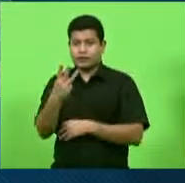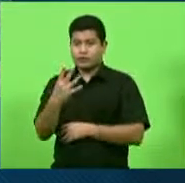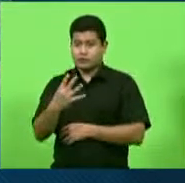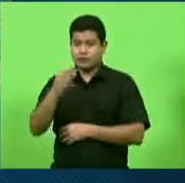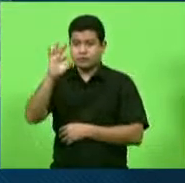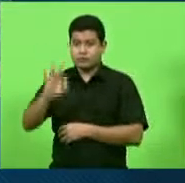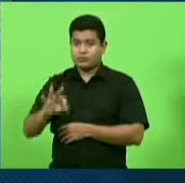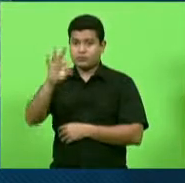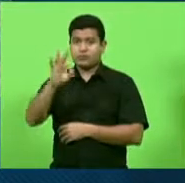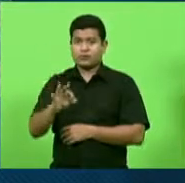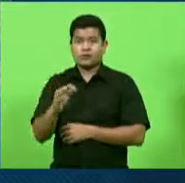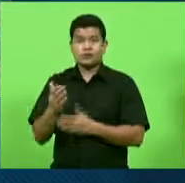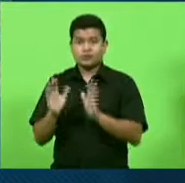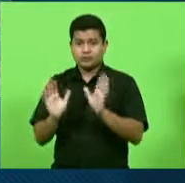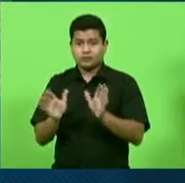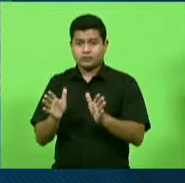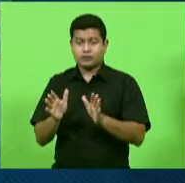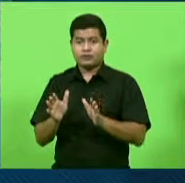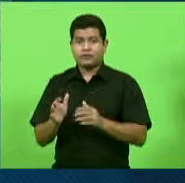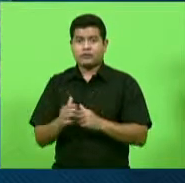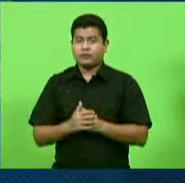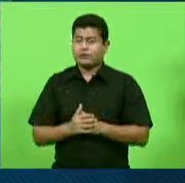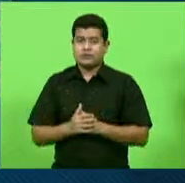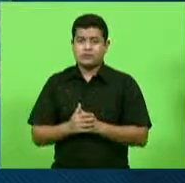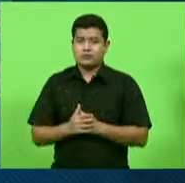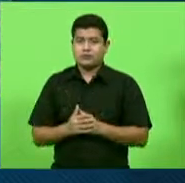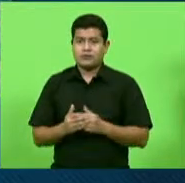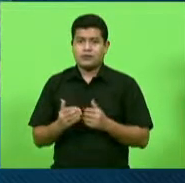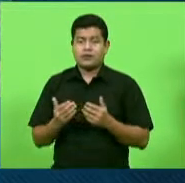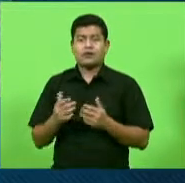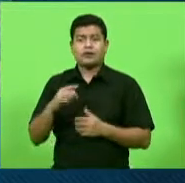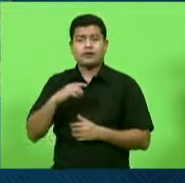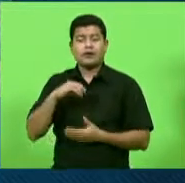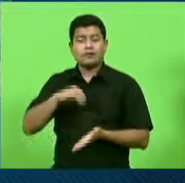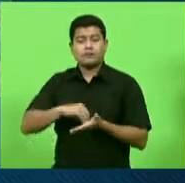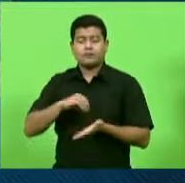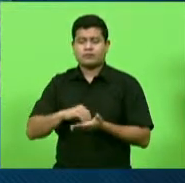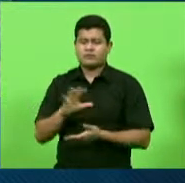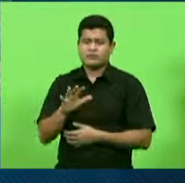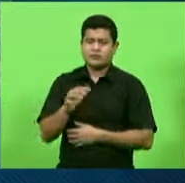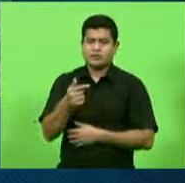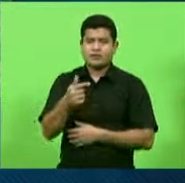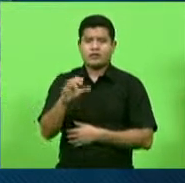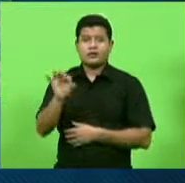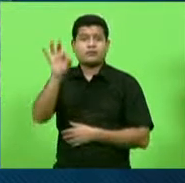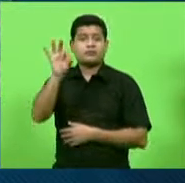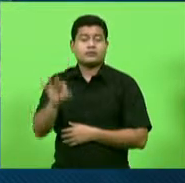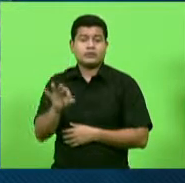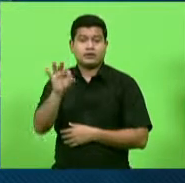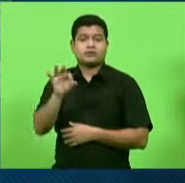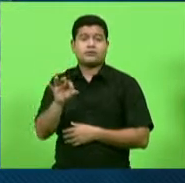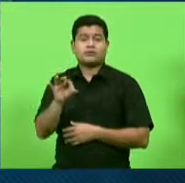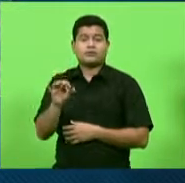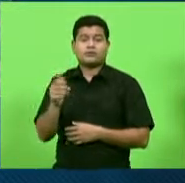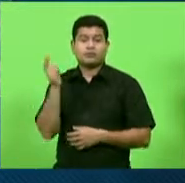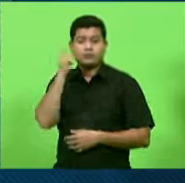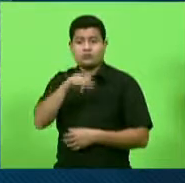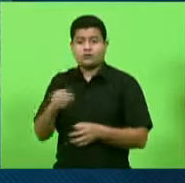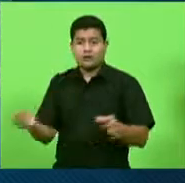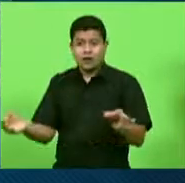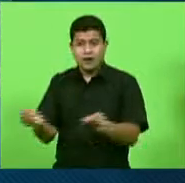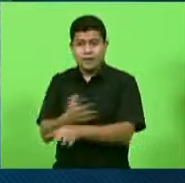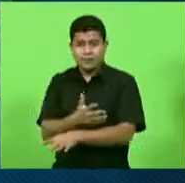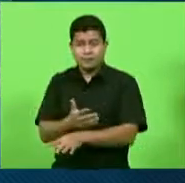que já foram concluídas. Ainda falta mais ou menos 70% das obras ali para a conclusão. Mas agora chegou naquela